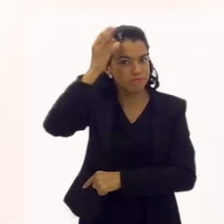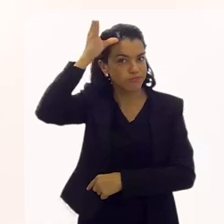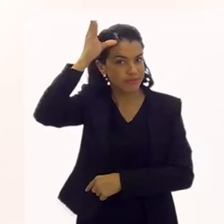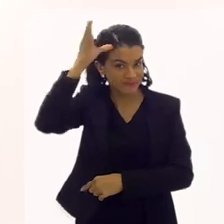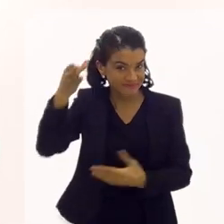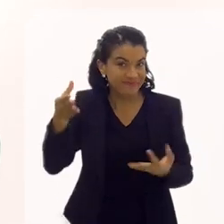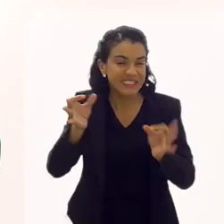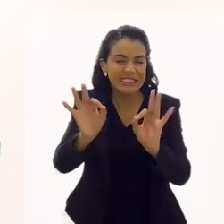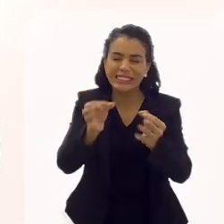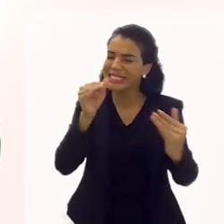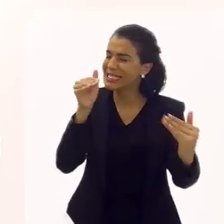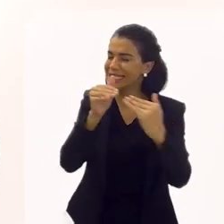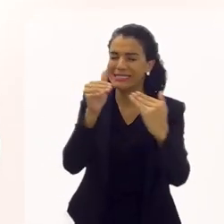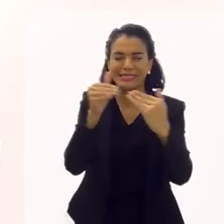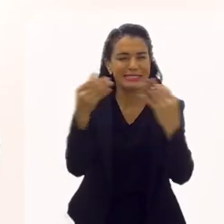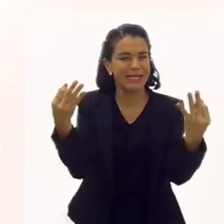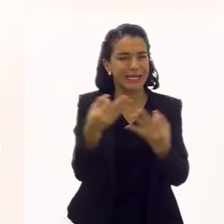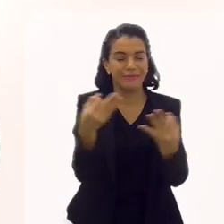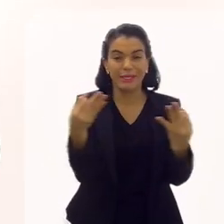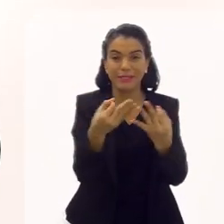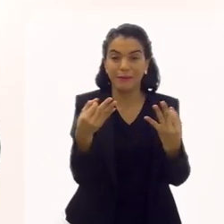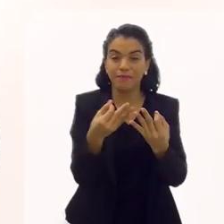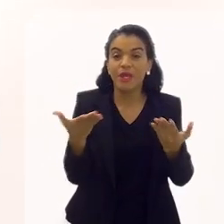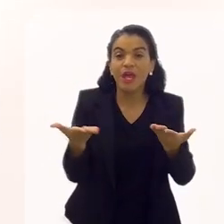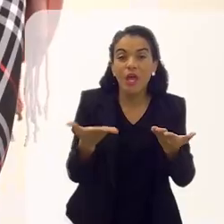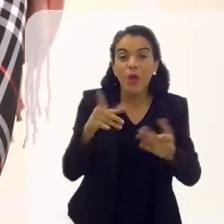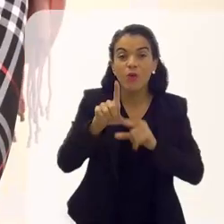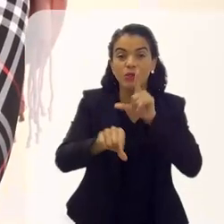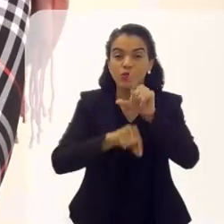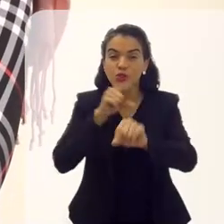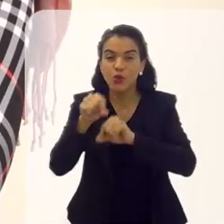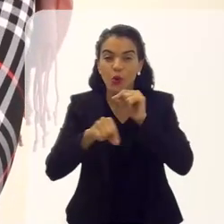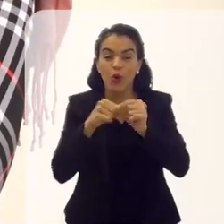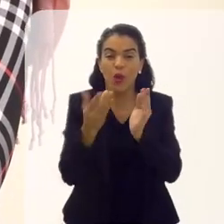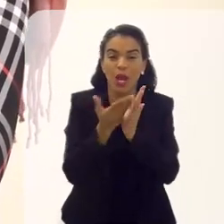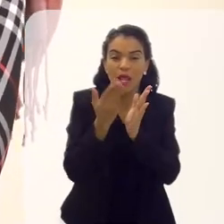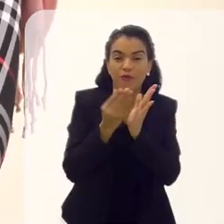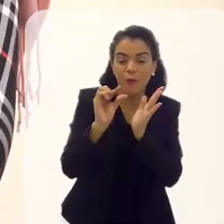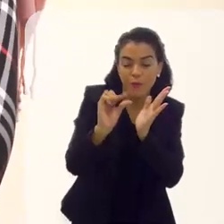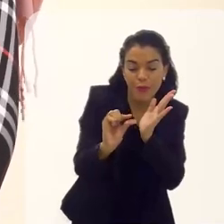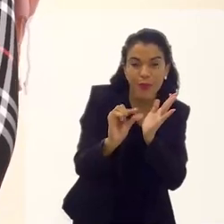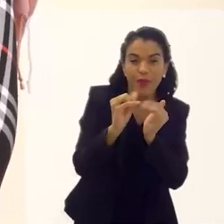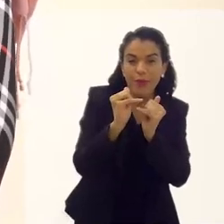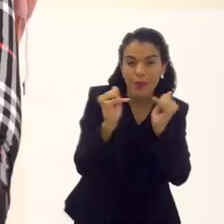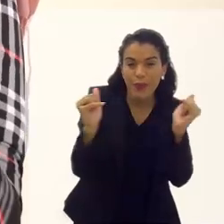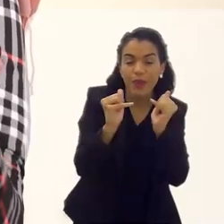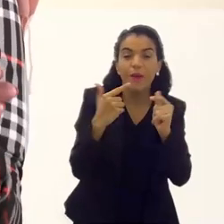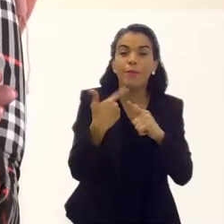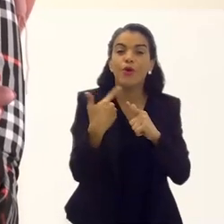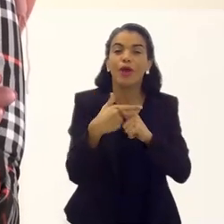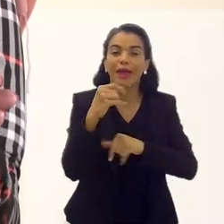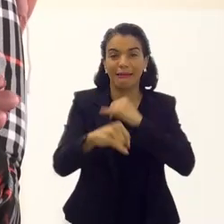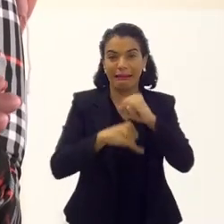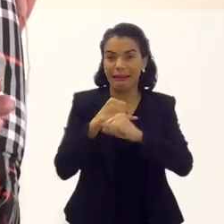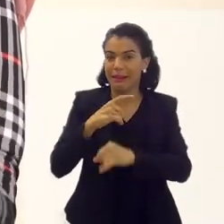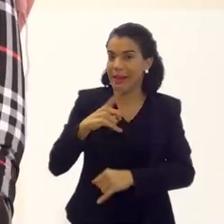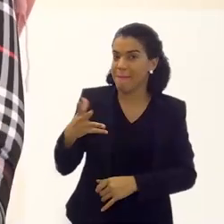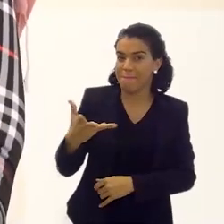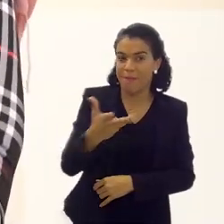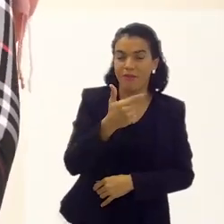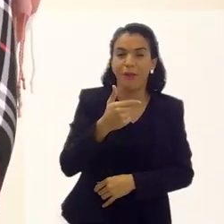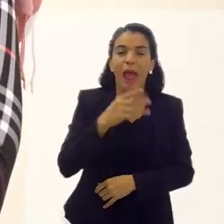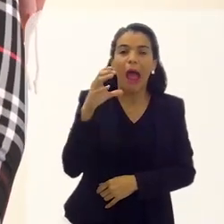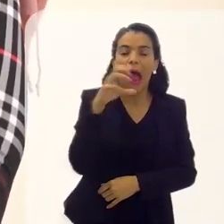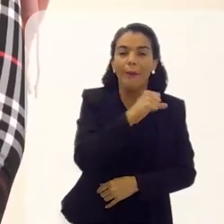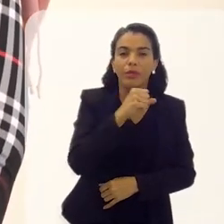conhecimento que você tem, né? Exatamente, Luzia. Agora, eu escolho livros muito curtos porque a internet tem coisas maravilhosas.